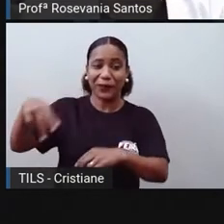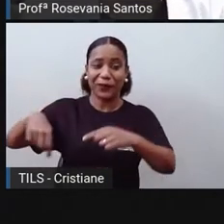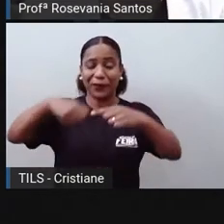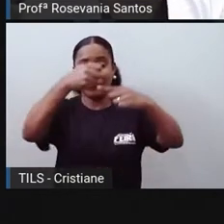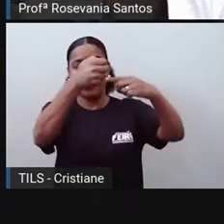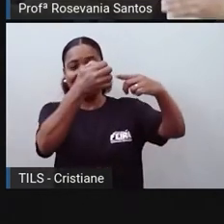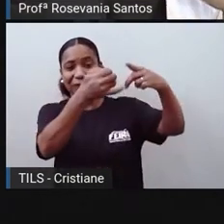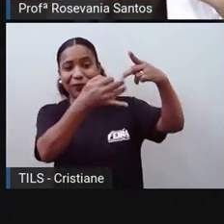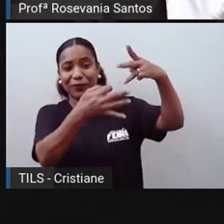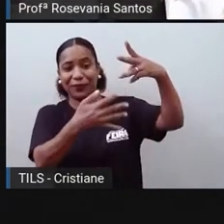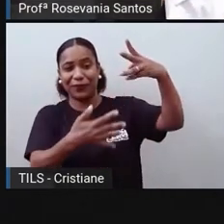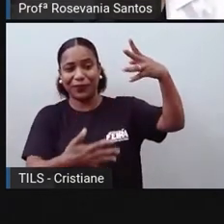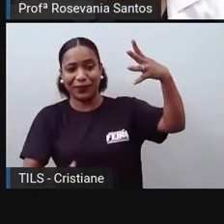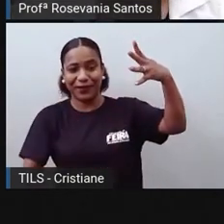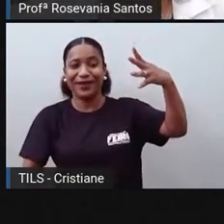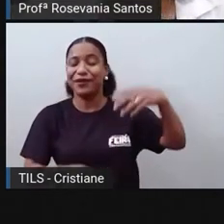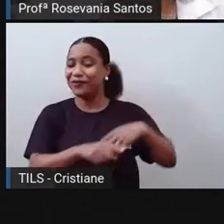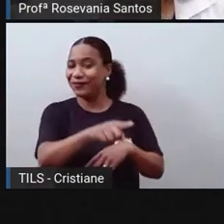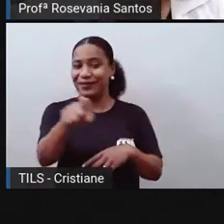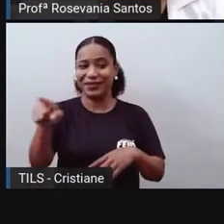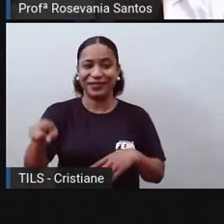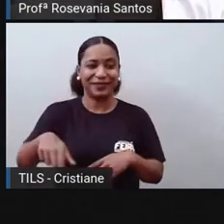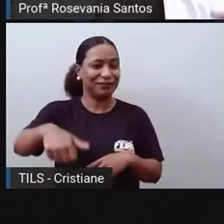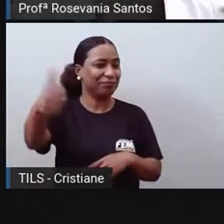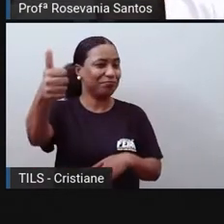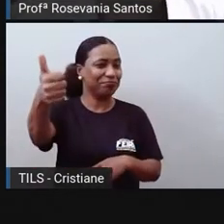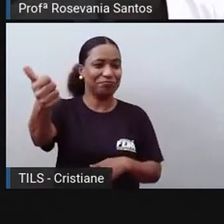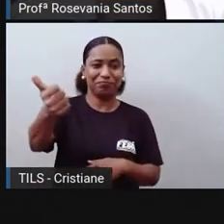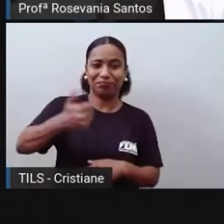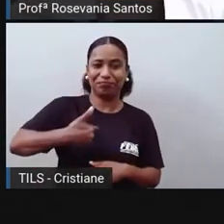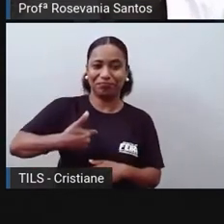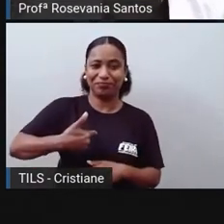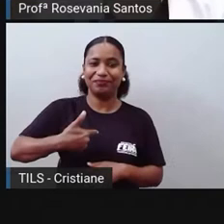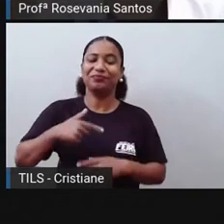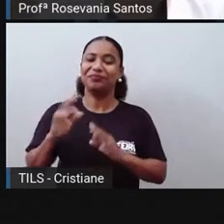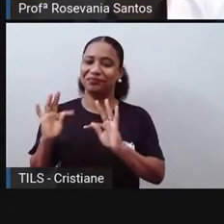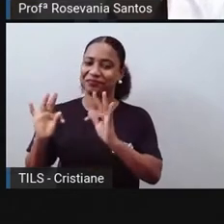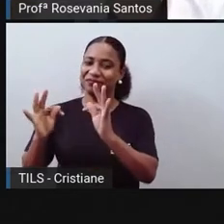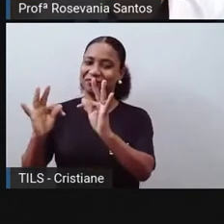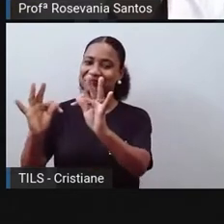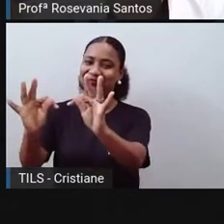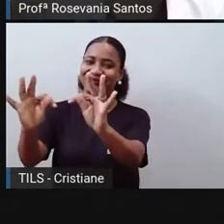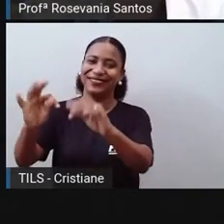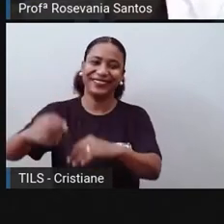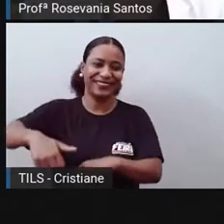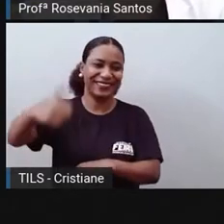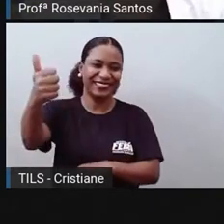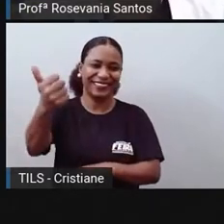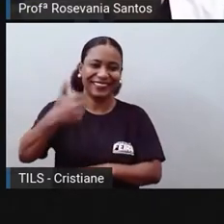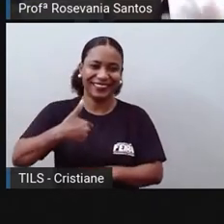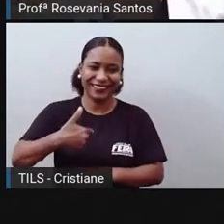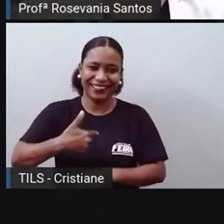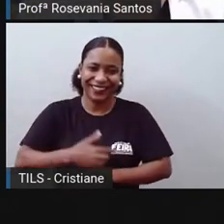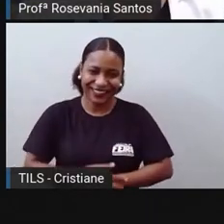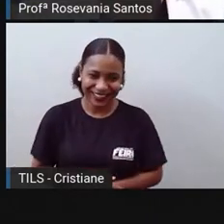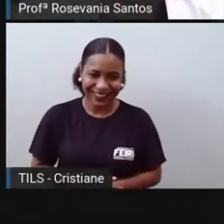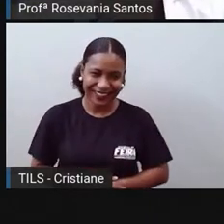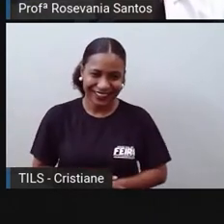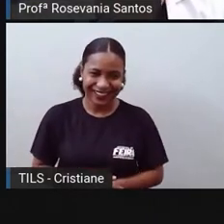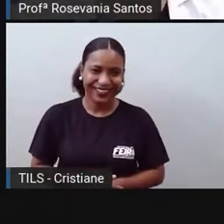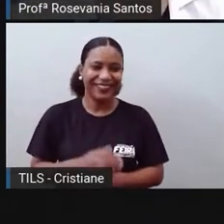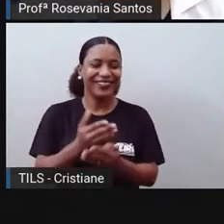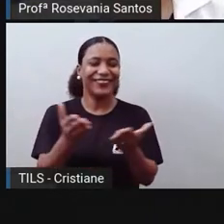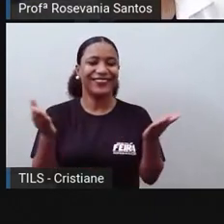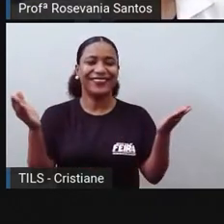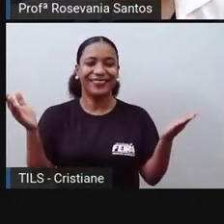coisa para não pagar mico, porque vocês, né, quando se fala do assunto, né, vocês... que já é a era de